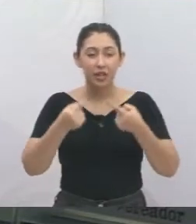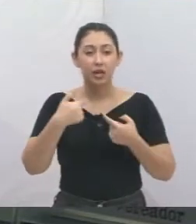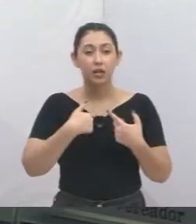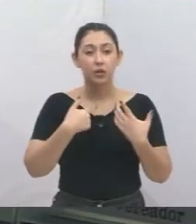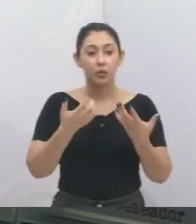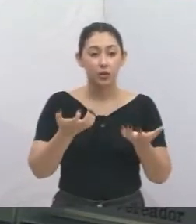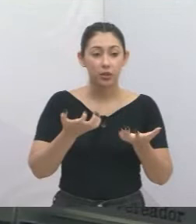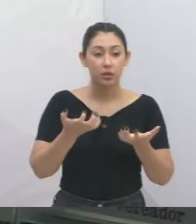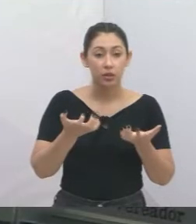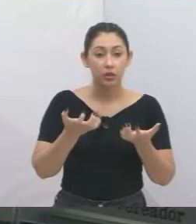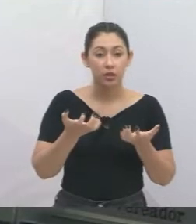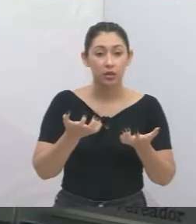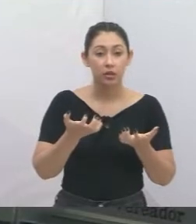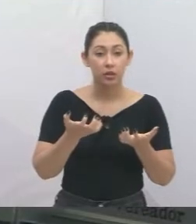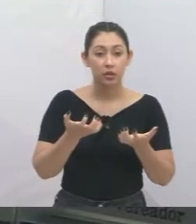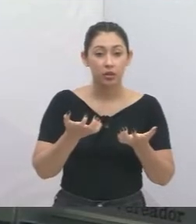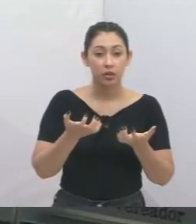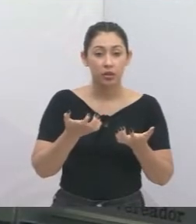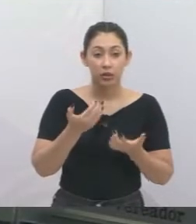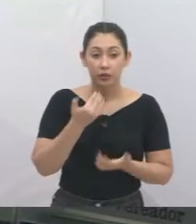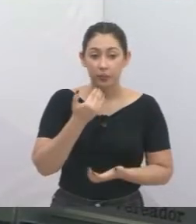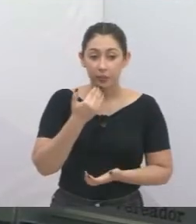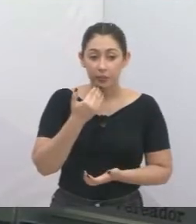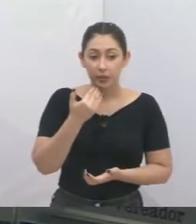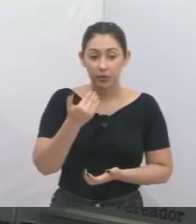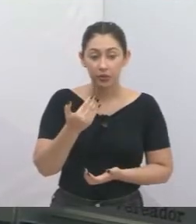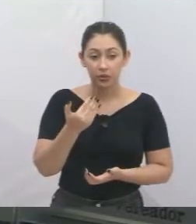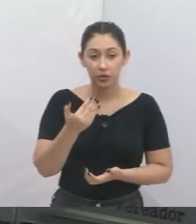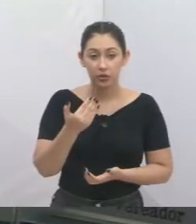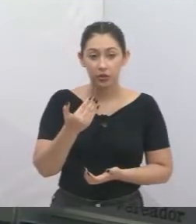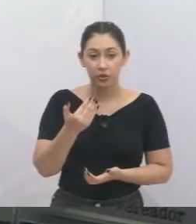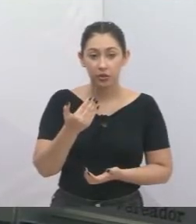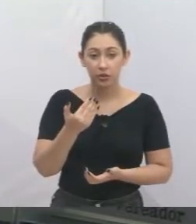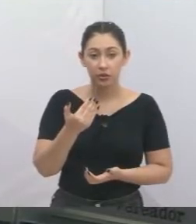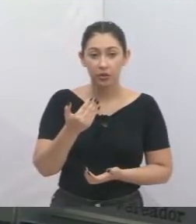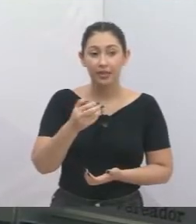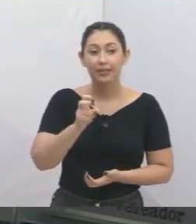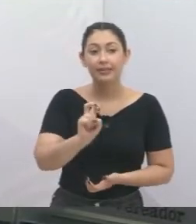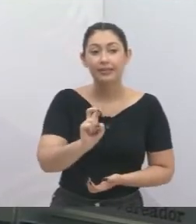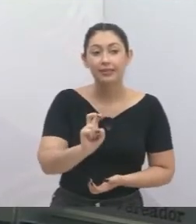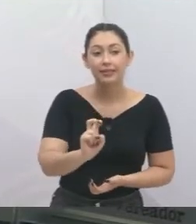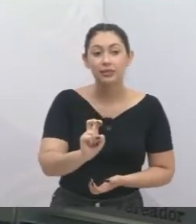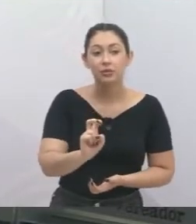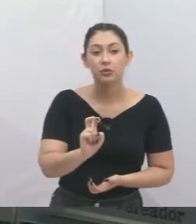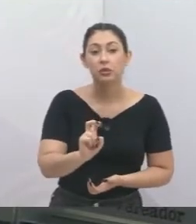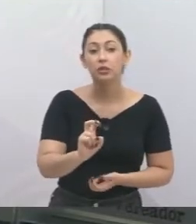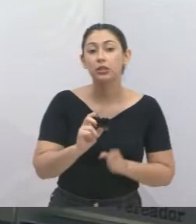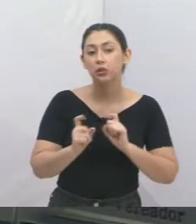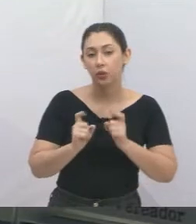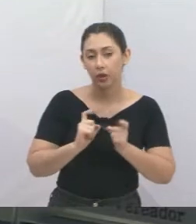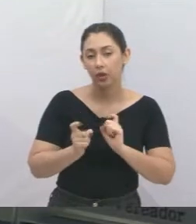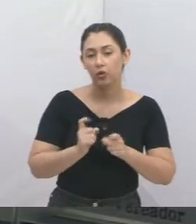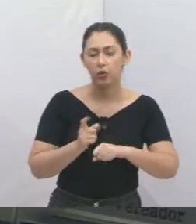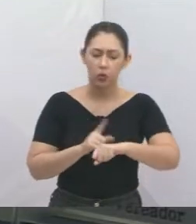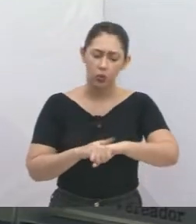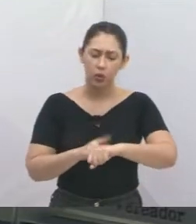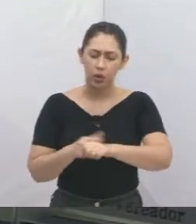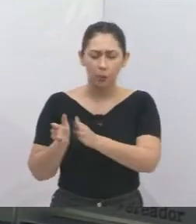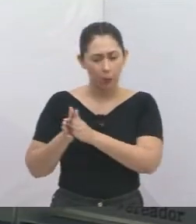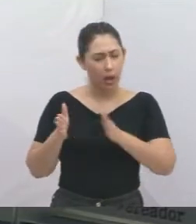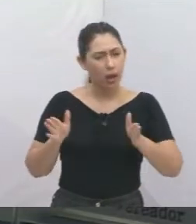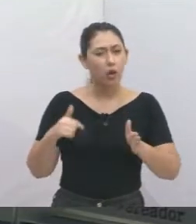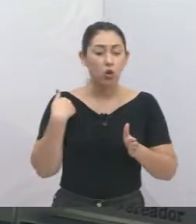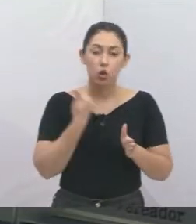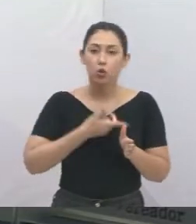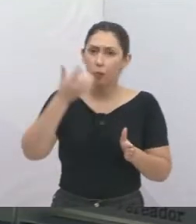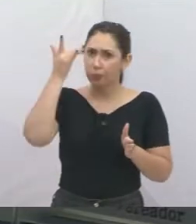eu gostaria de ampliar, vereador Valmir, para cinco sessões. Eu acho que é um tempo coerente para a gente poder, com